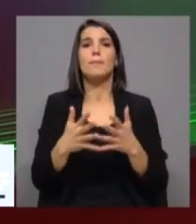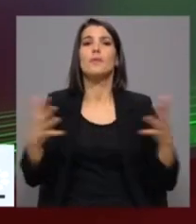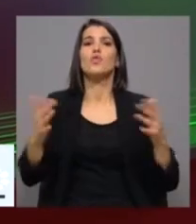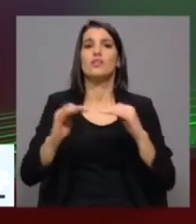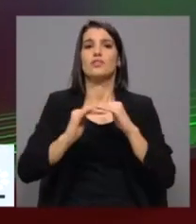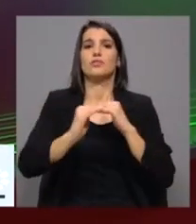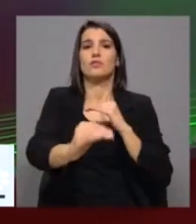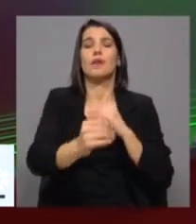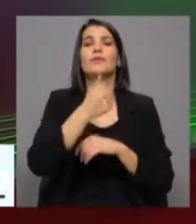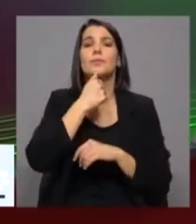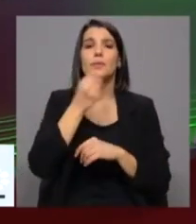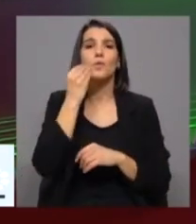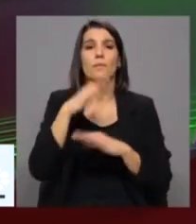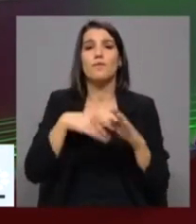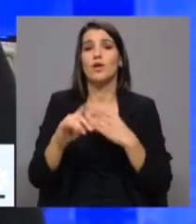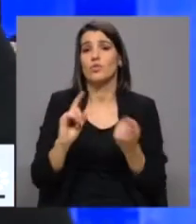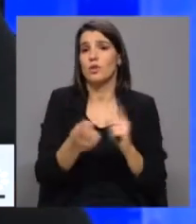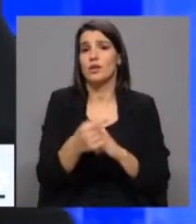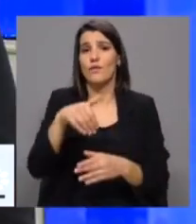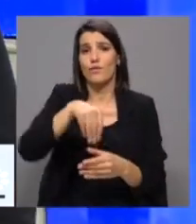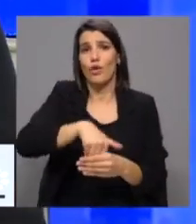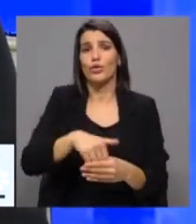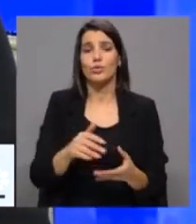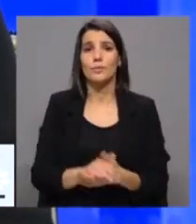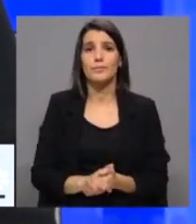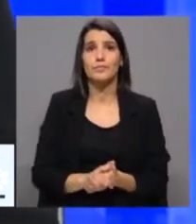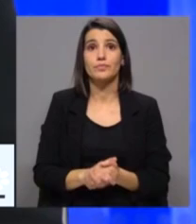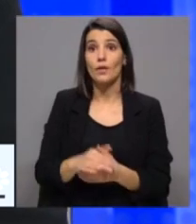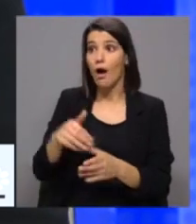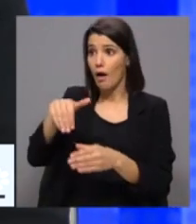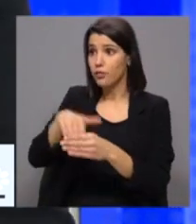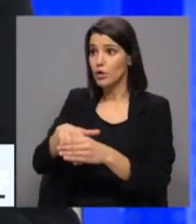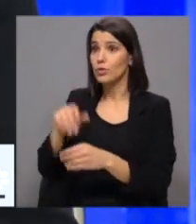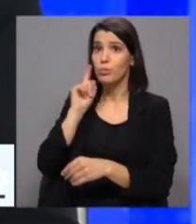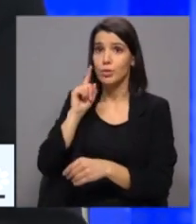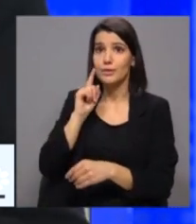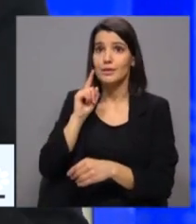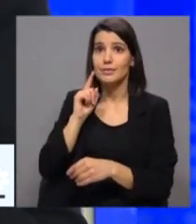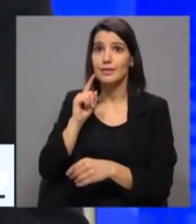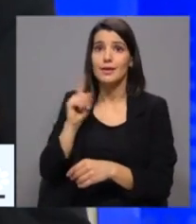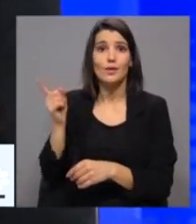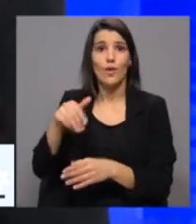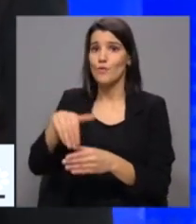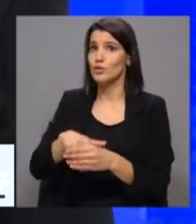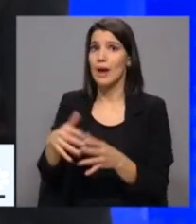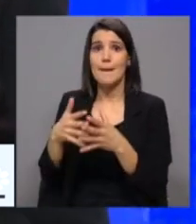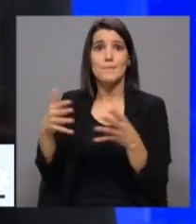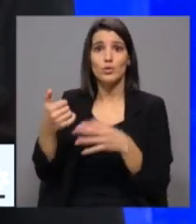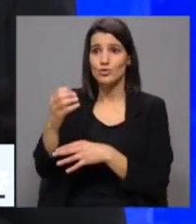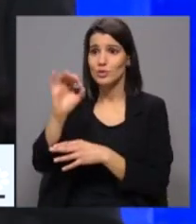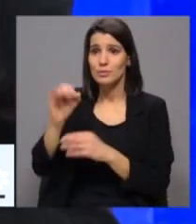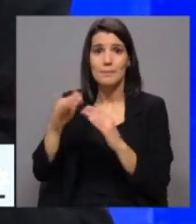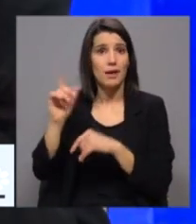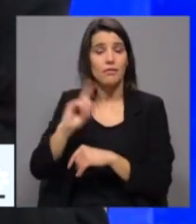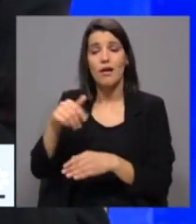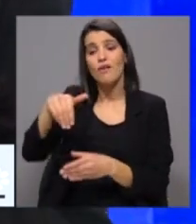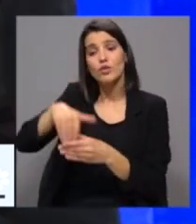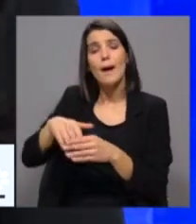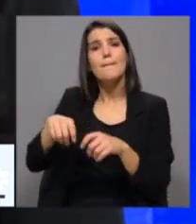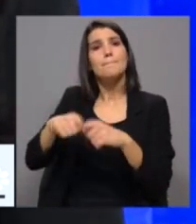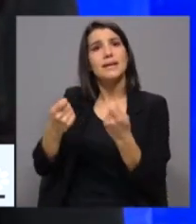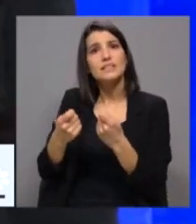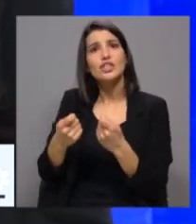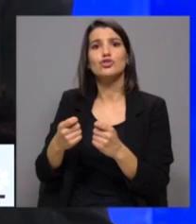Eu pergunto-lhe como é que contraria isso, este voto útil, em 30 segundos? O voto útil não é votar de uma maioria absoluta. O voto útil é votar em partidos